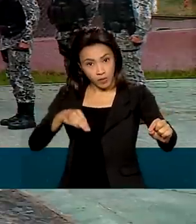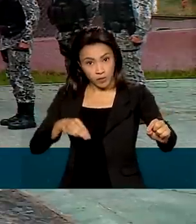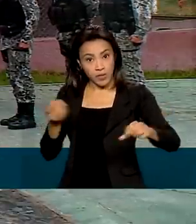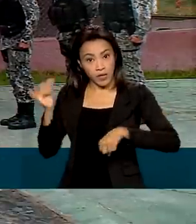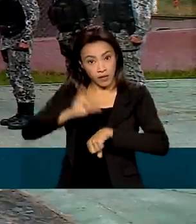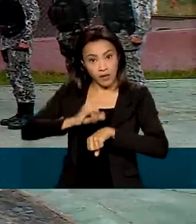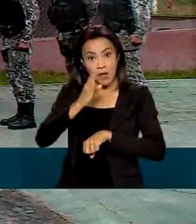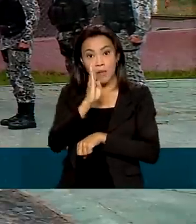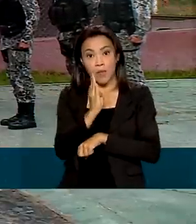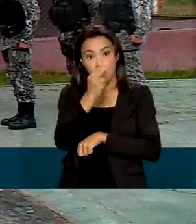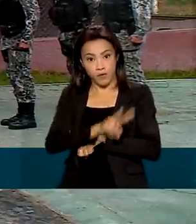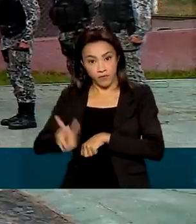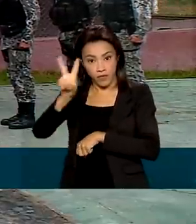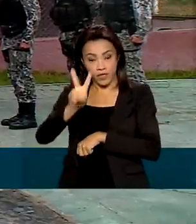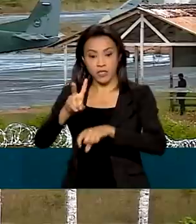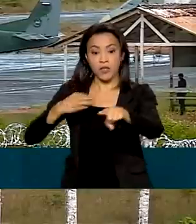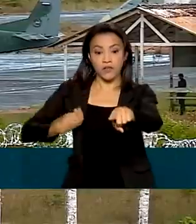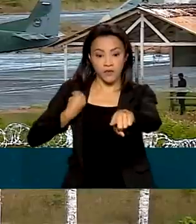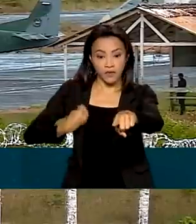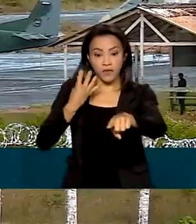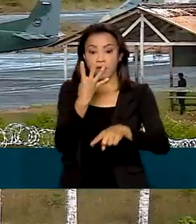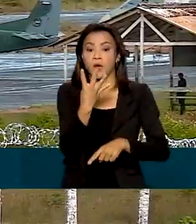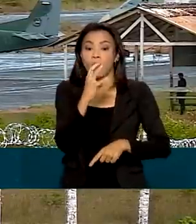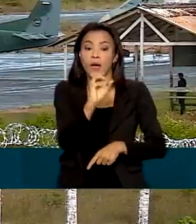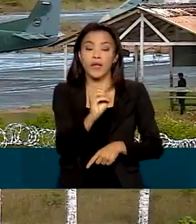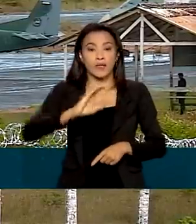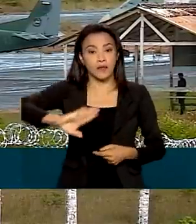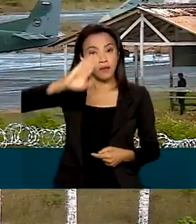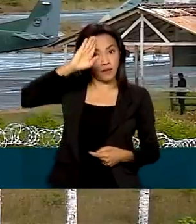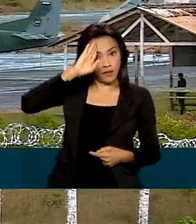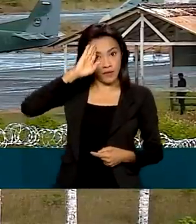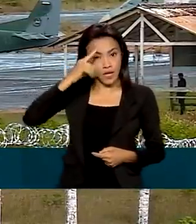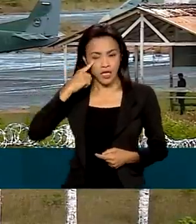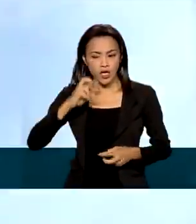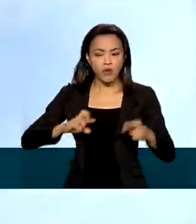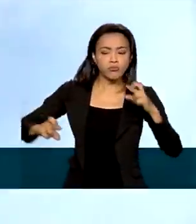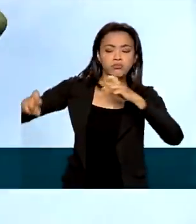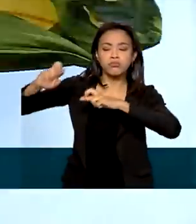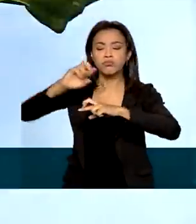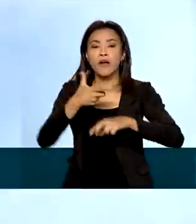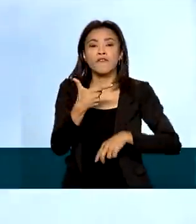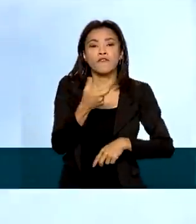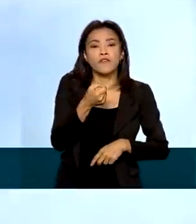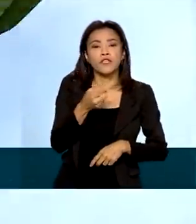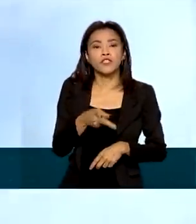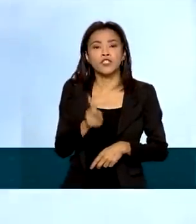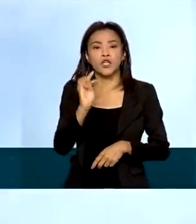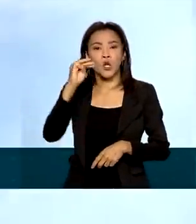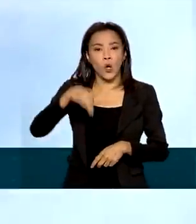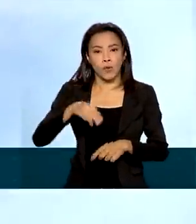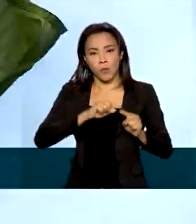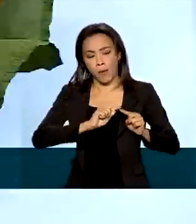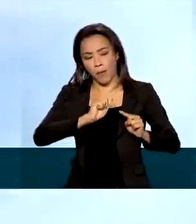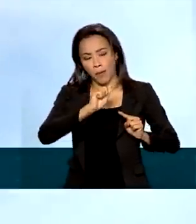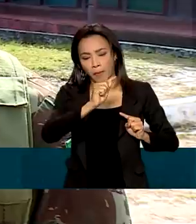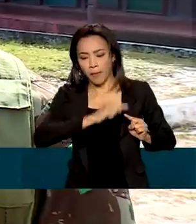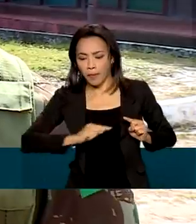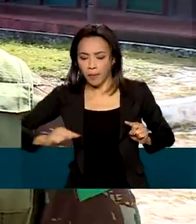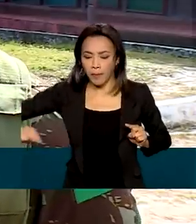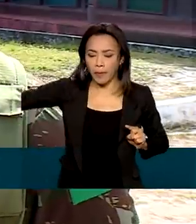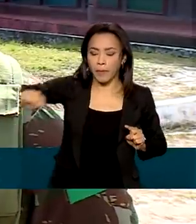vivem 40 militares do Exército, que monitoram 20 quilômetros de área na fronteira entre Brasil e Venezuela.